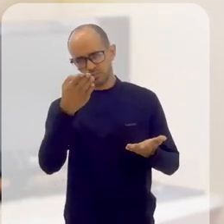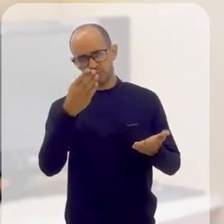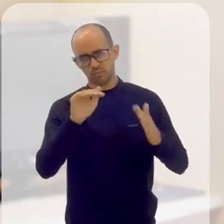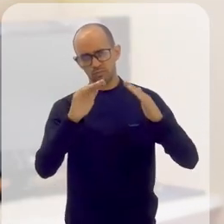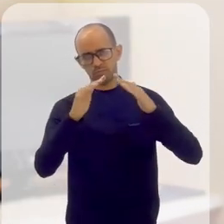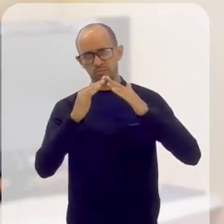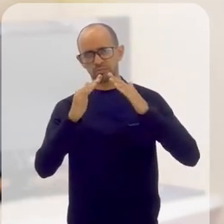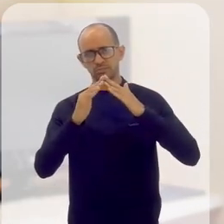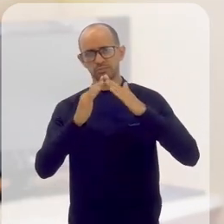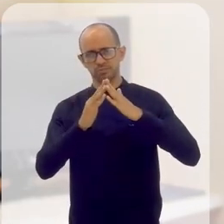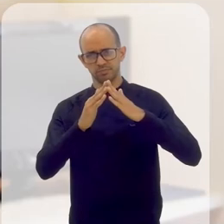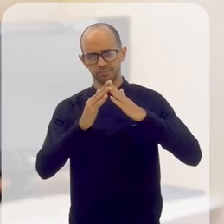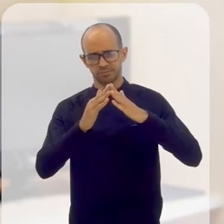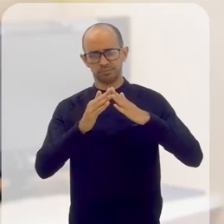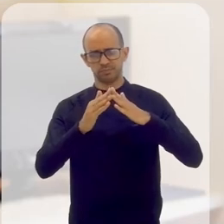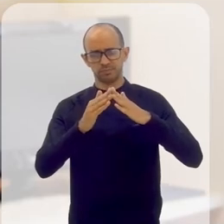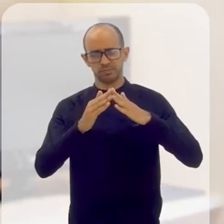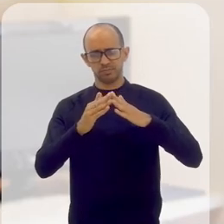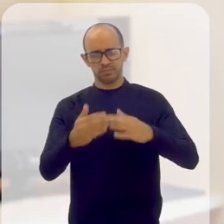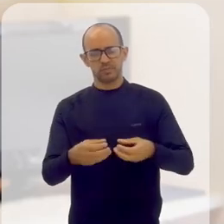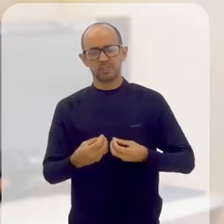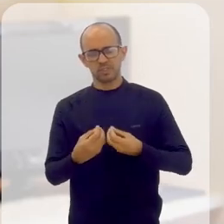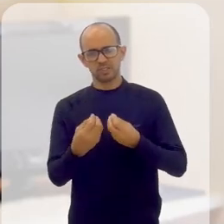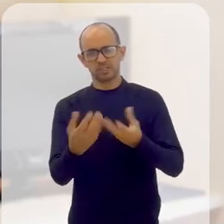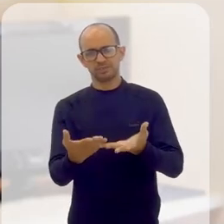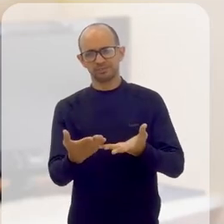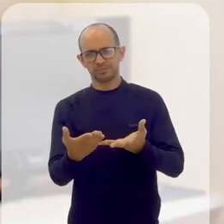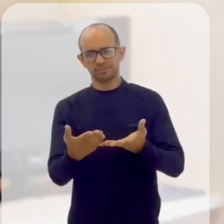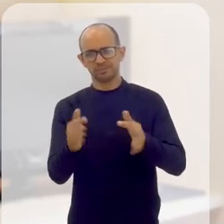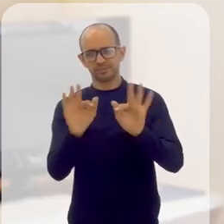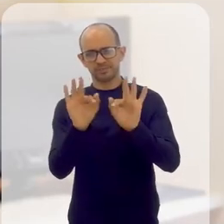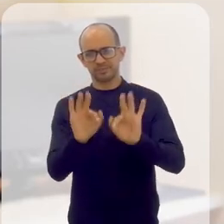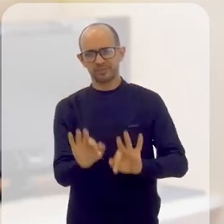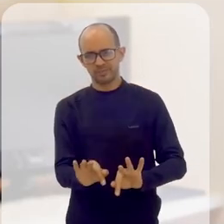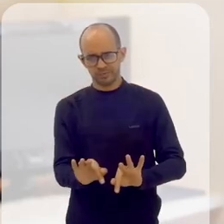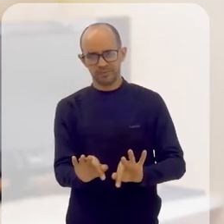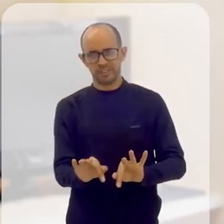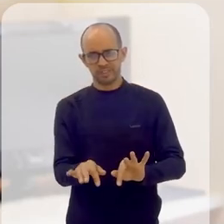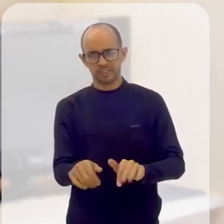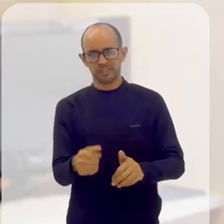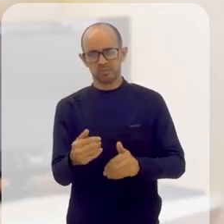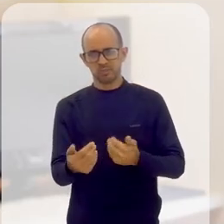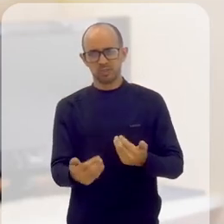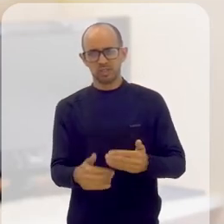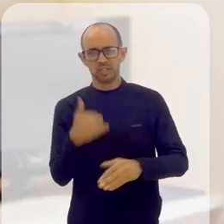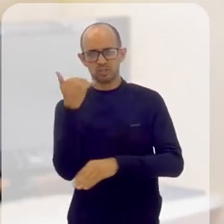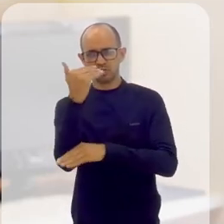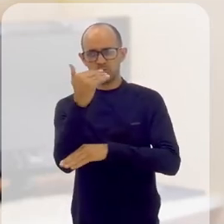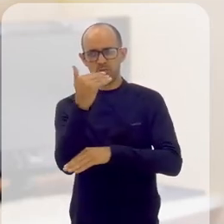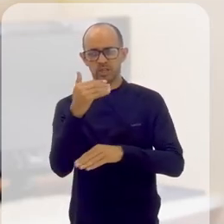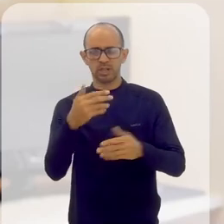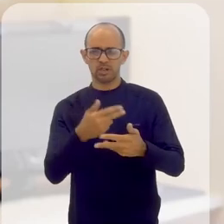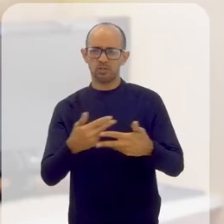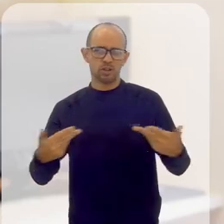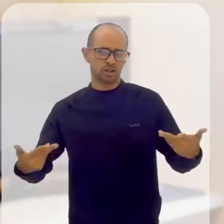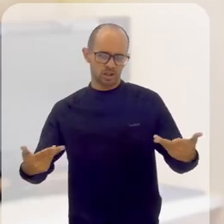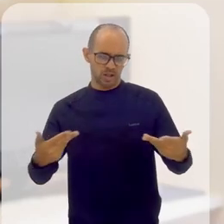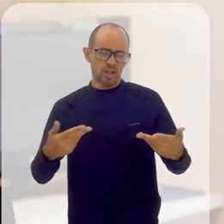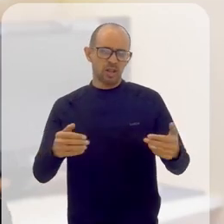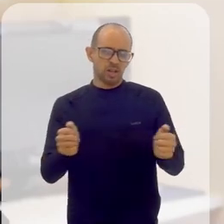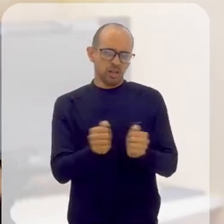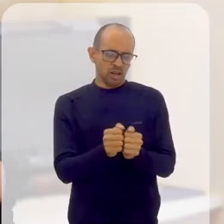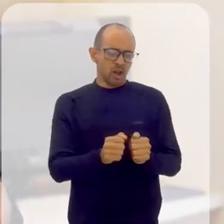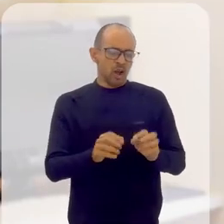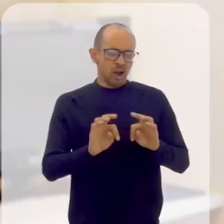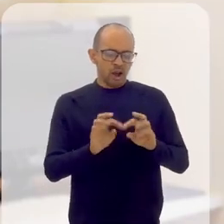ouvindo nesse sentido, no sentido da inspiração, de quando está feliz, de quando quer superar alguma coisa. Enfim, junto